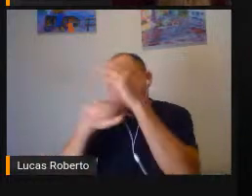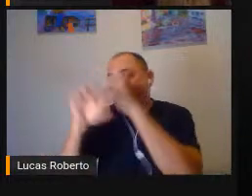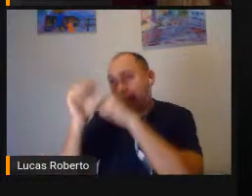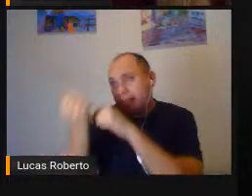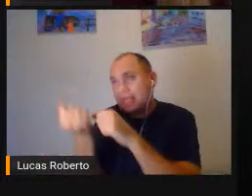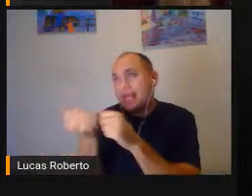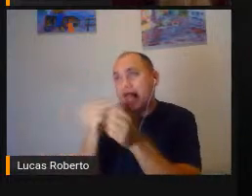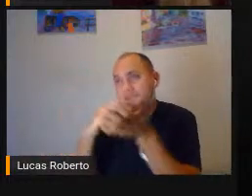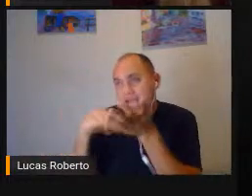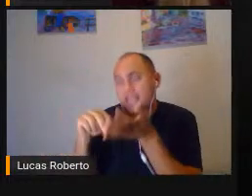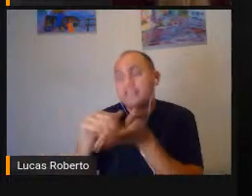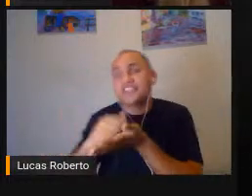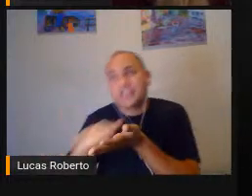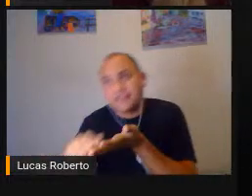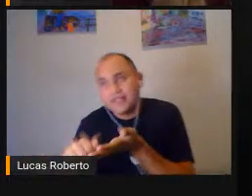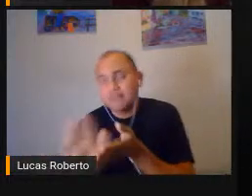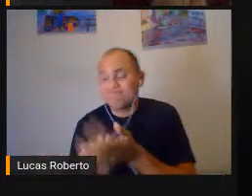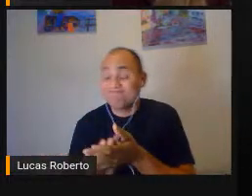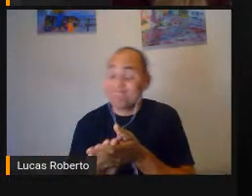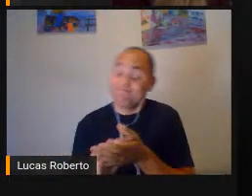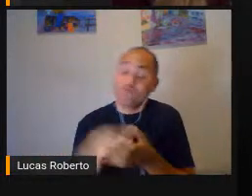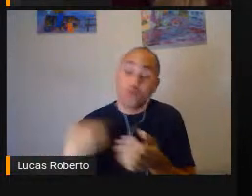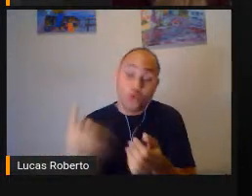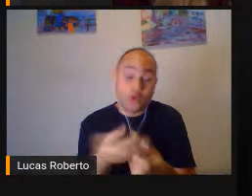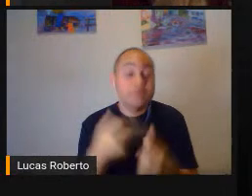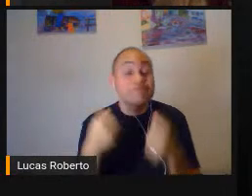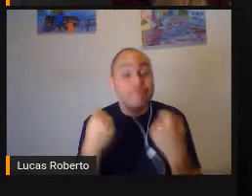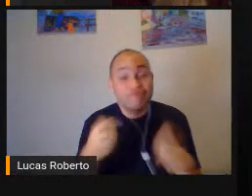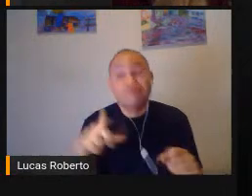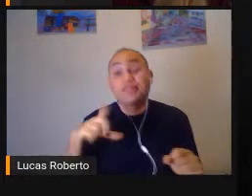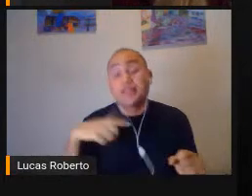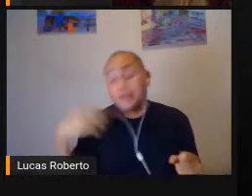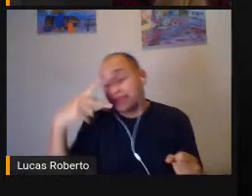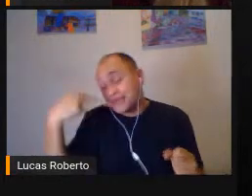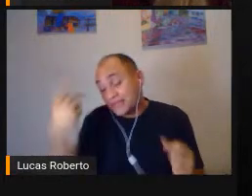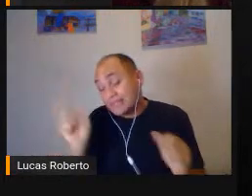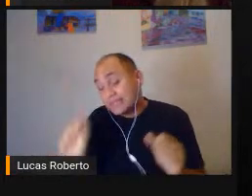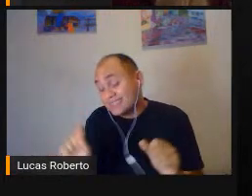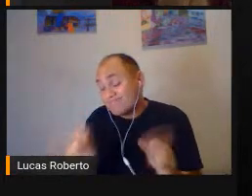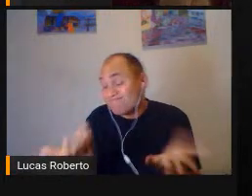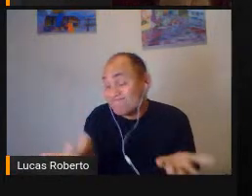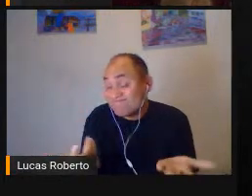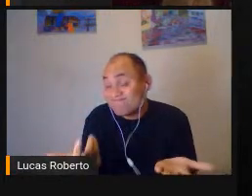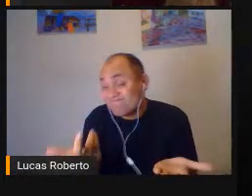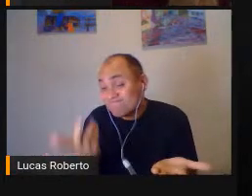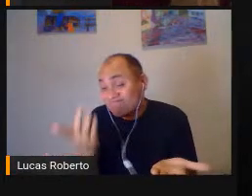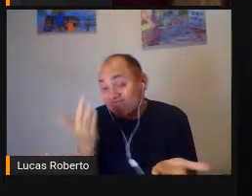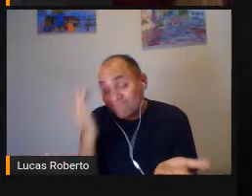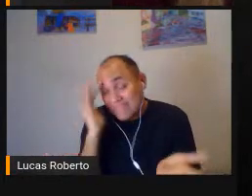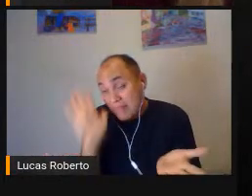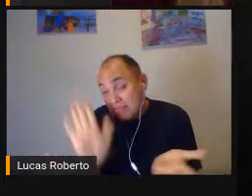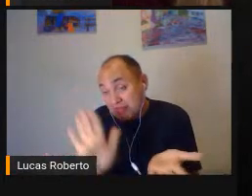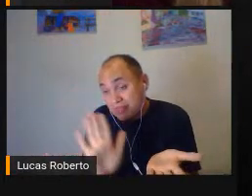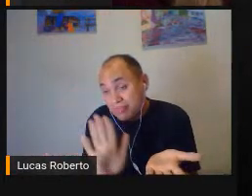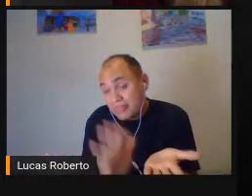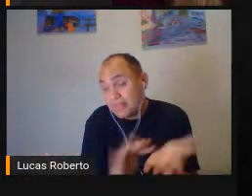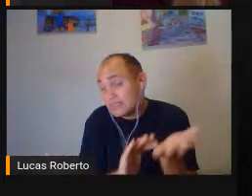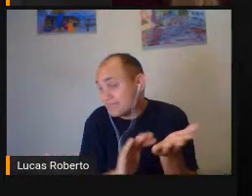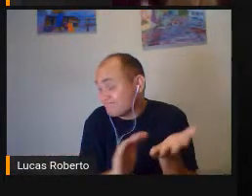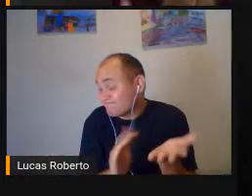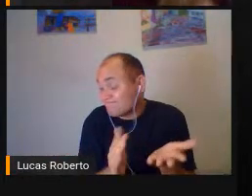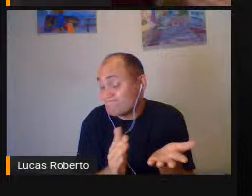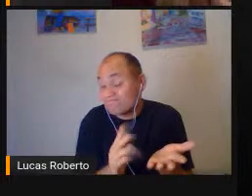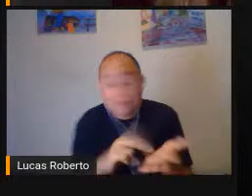pessoa Que não vai ter Autonomia No seu processo De leitura escrita Então o ideal É que essa pessoa Recorra A esse